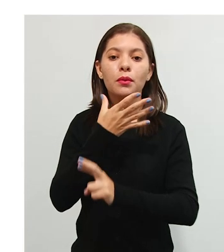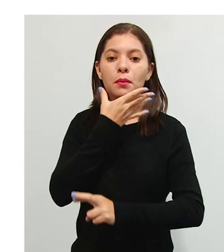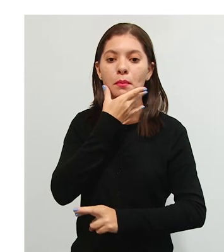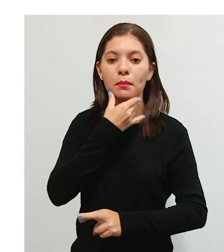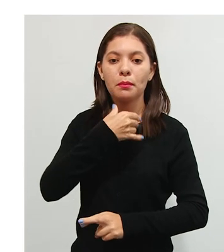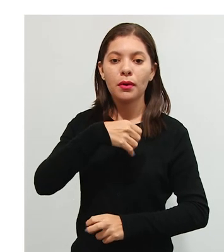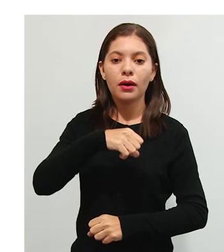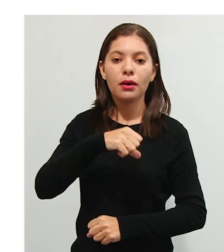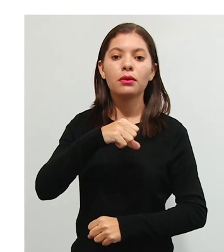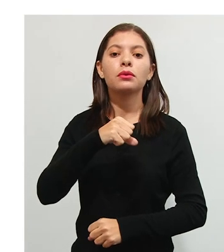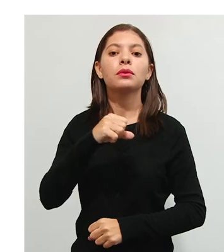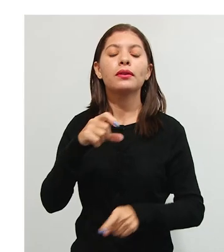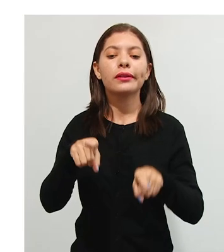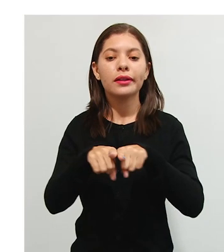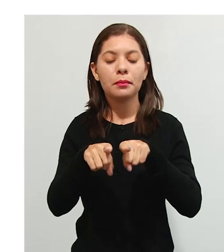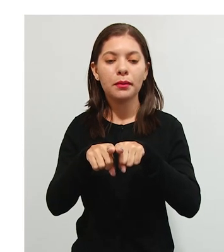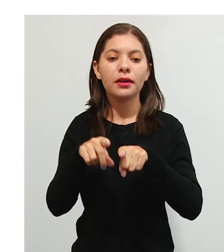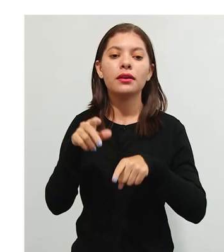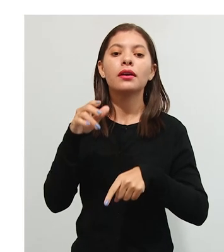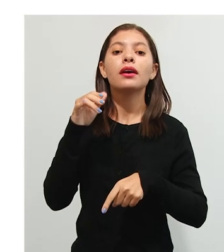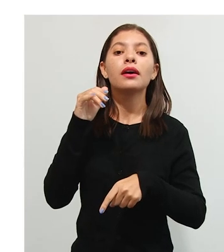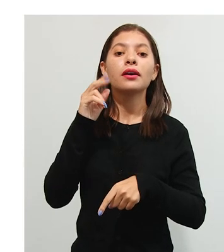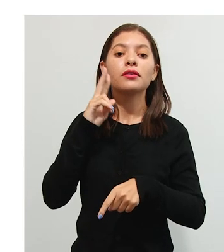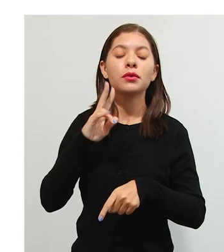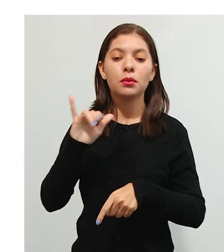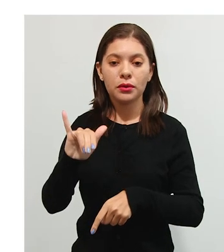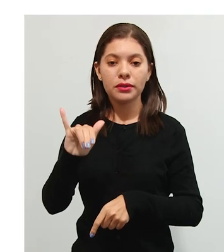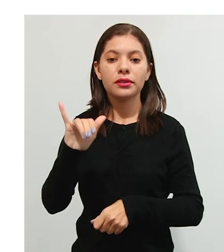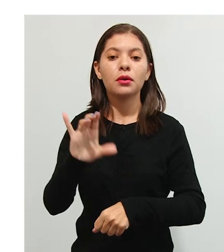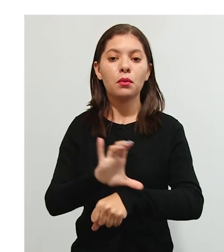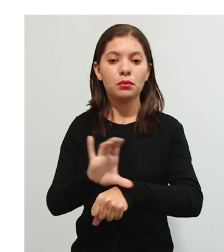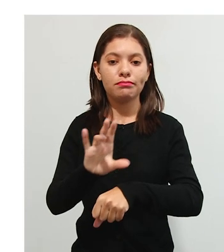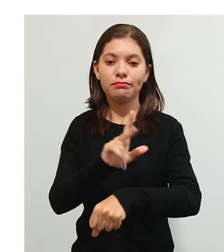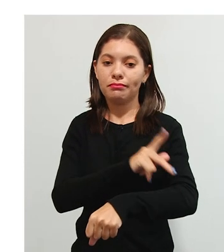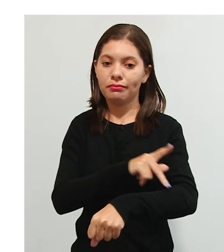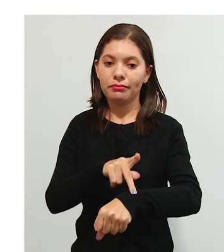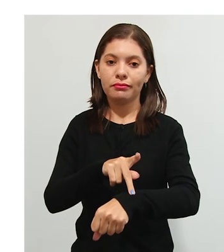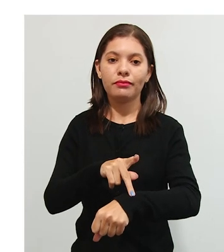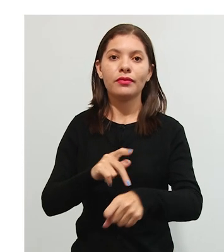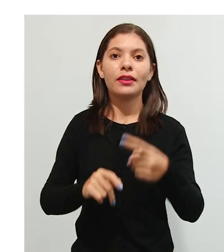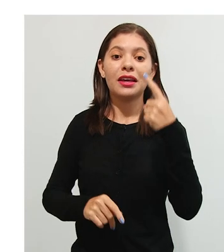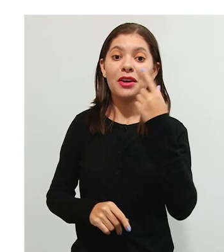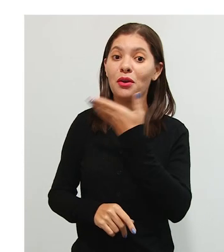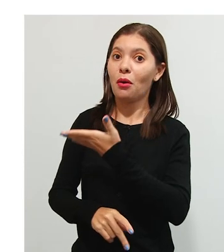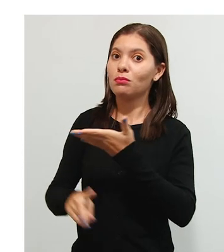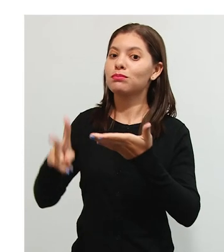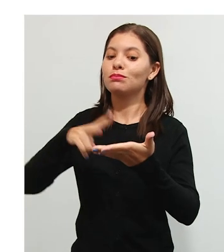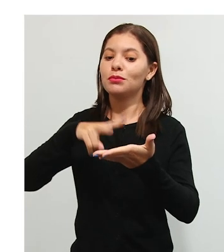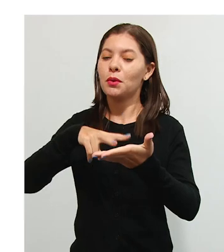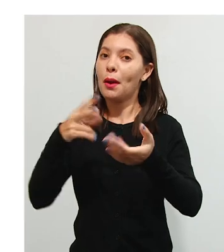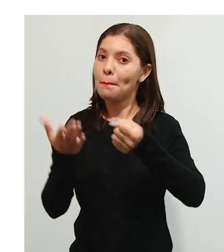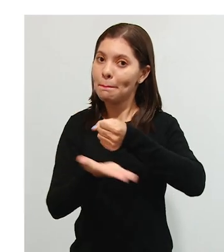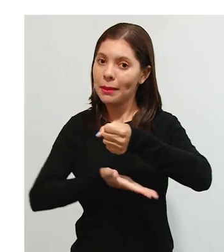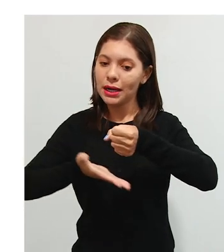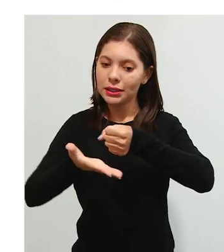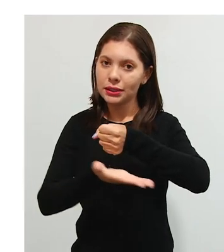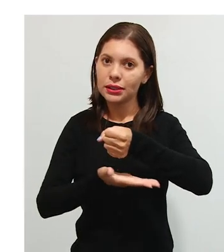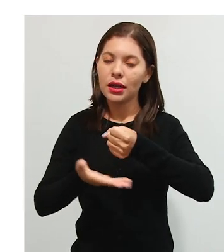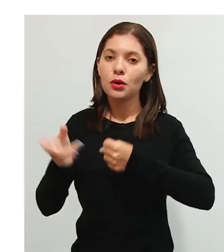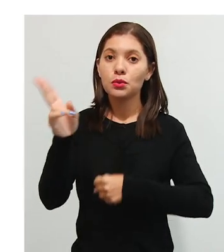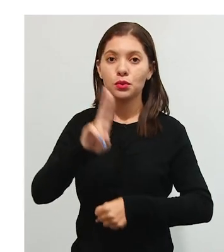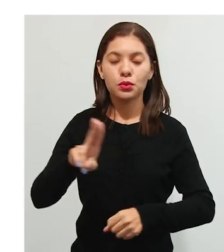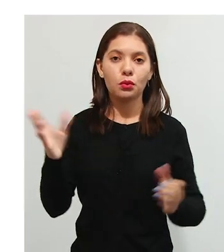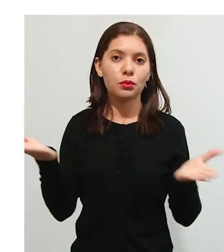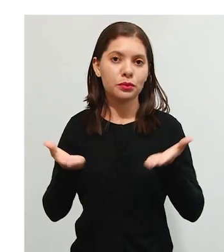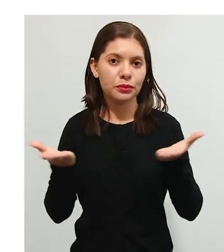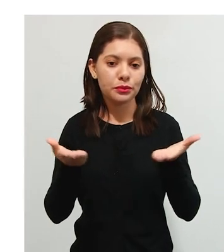já que nós estamos no curso de pedagogia, e temos aqui a leitura básica que a gente utilizou na aula de hoje,